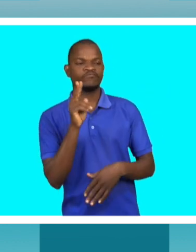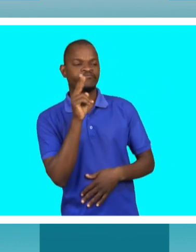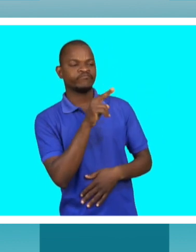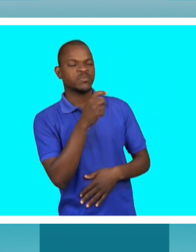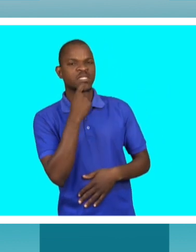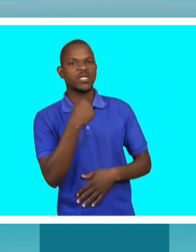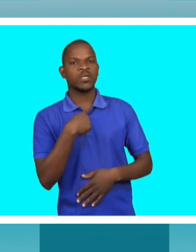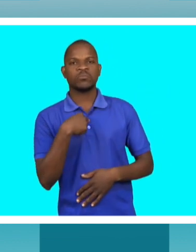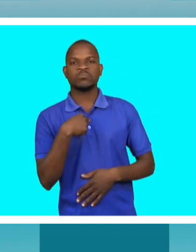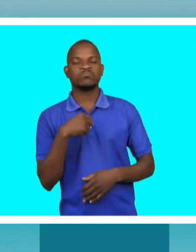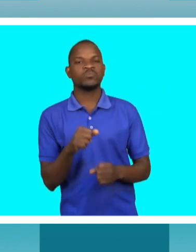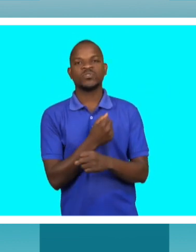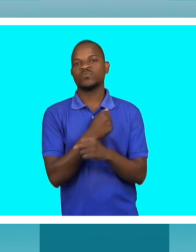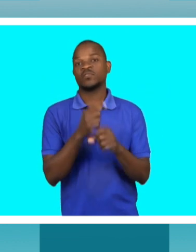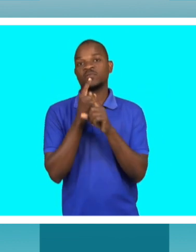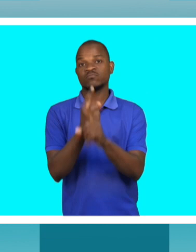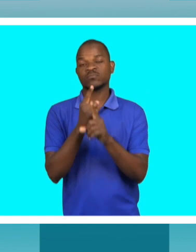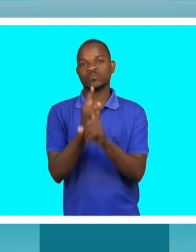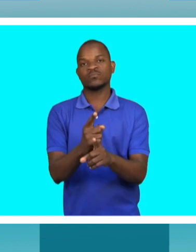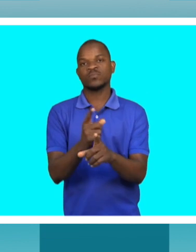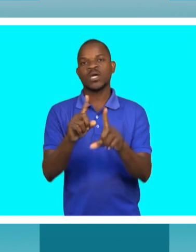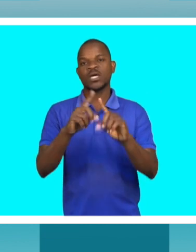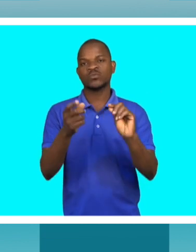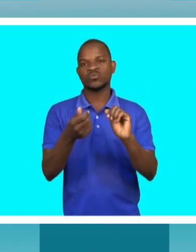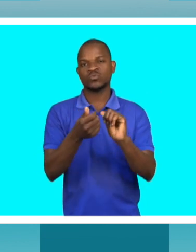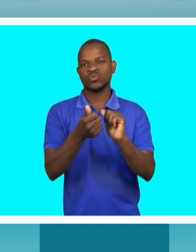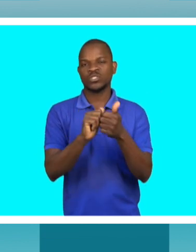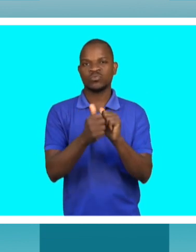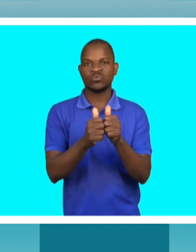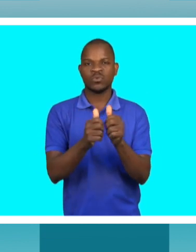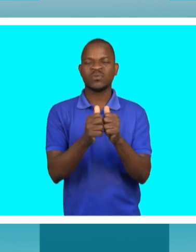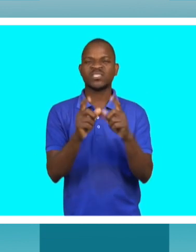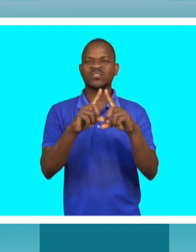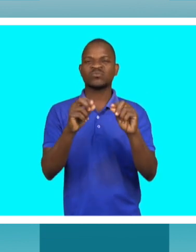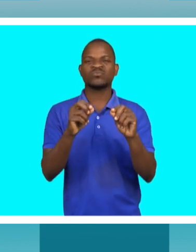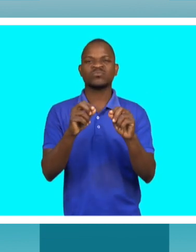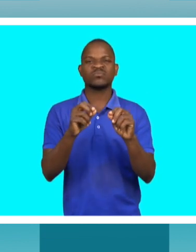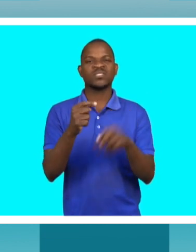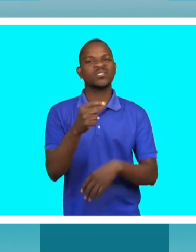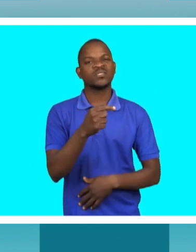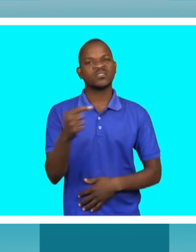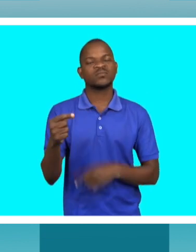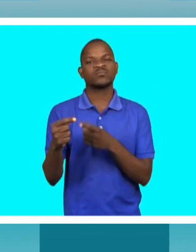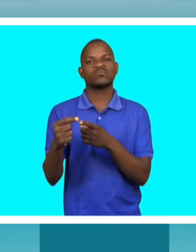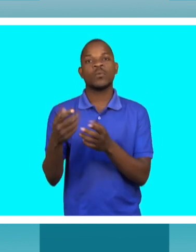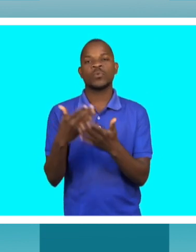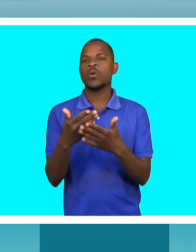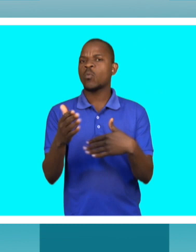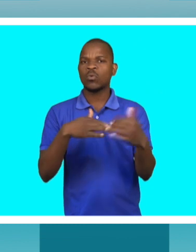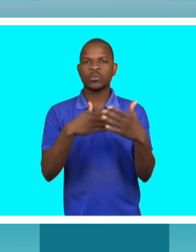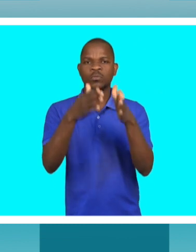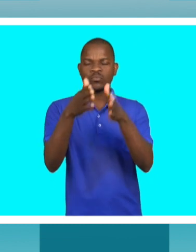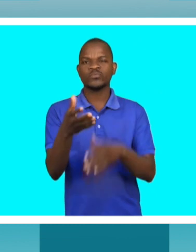condições para a prática de desporto, que era uma mentalidade bastante atrasada, porque qualquer pessoa